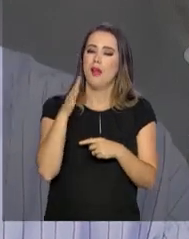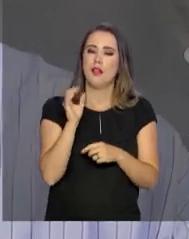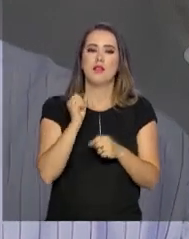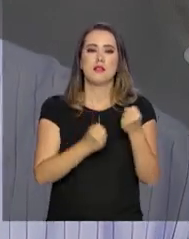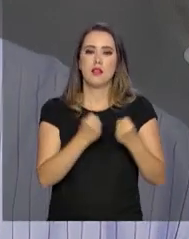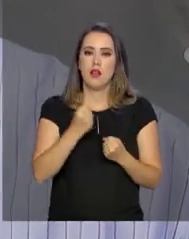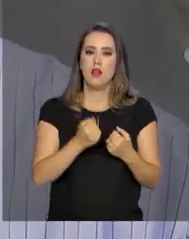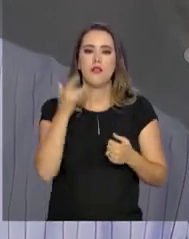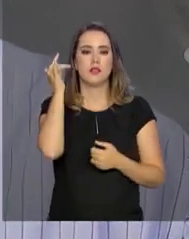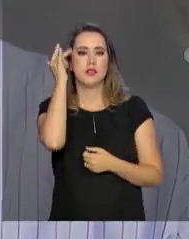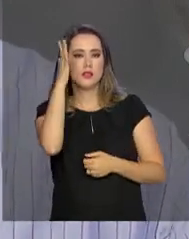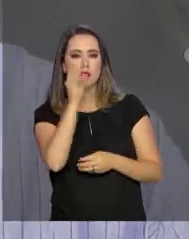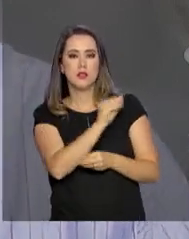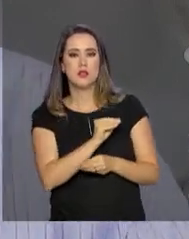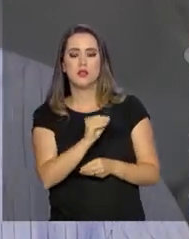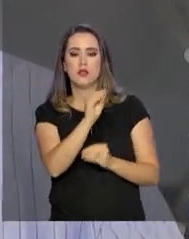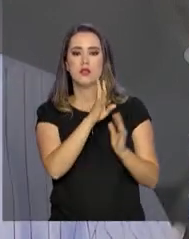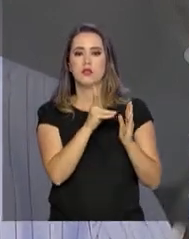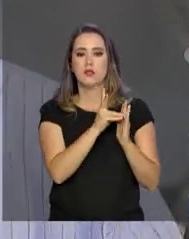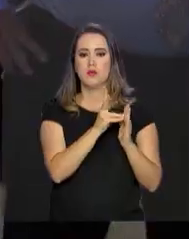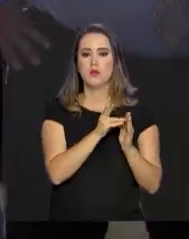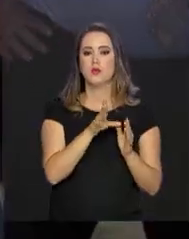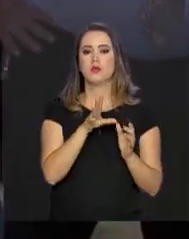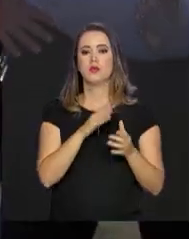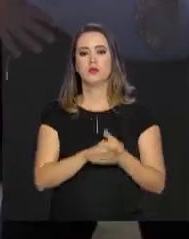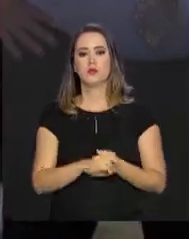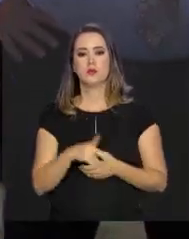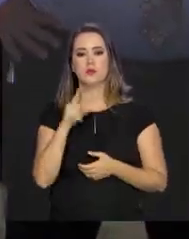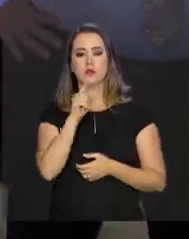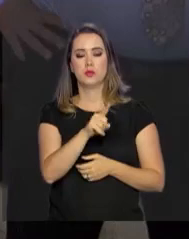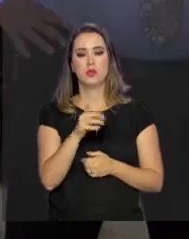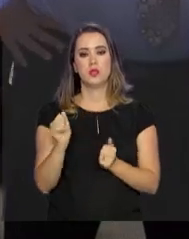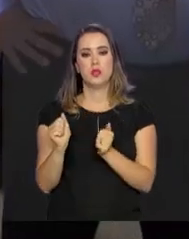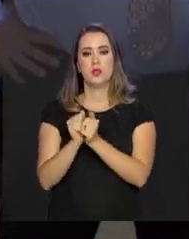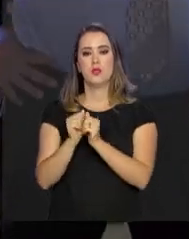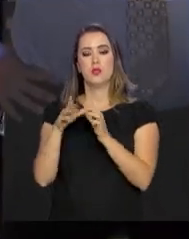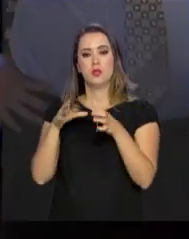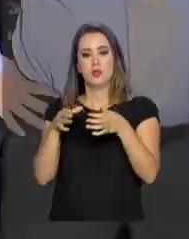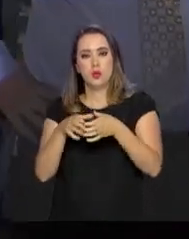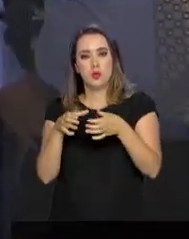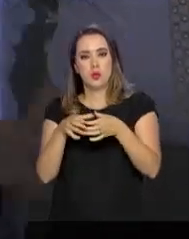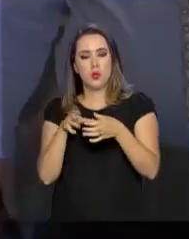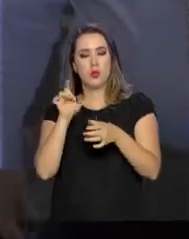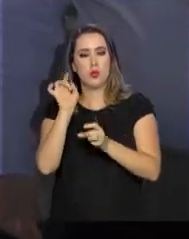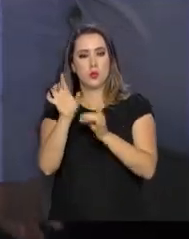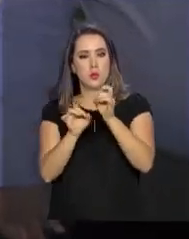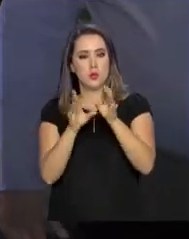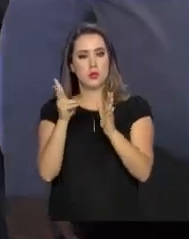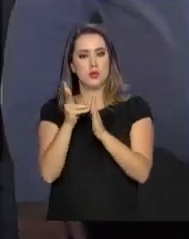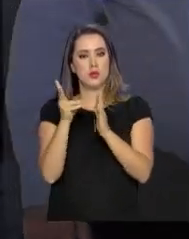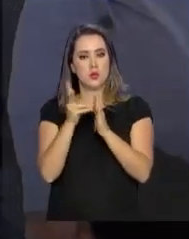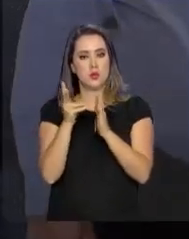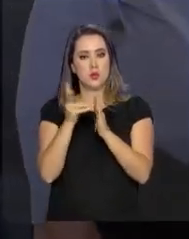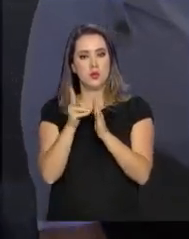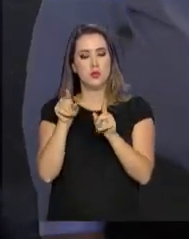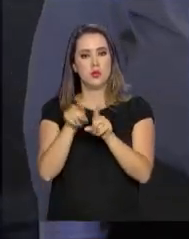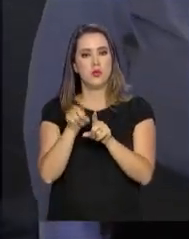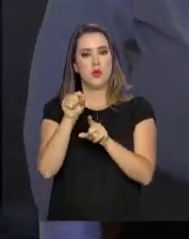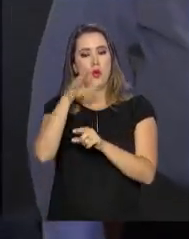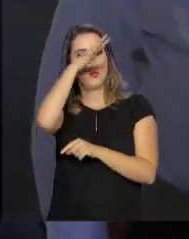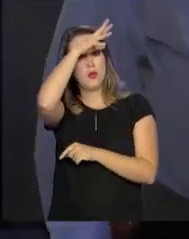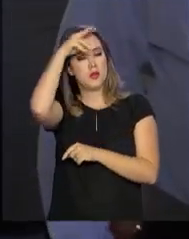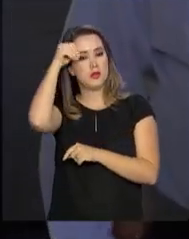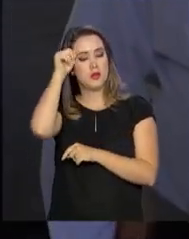e agilizar os atendimentos dos seus exames e consultas. Erivelto veio do Distrito Sanitário Especial Indígena do Médio Rio Purus, no